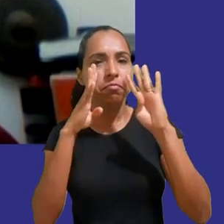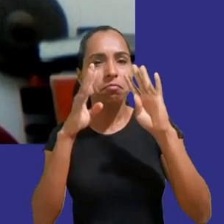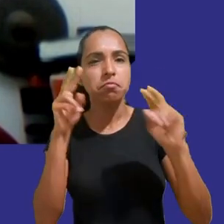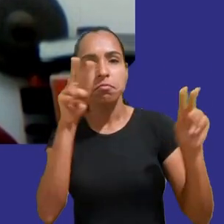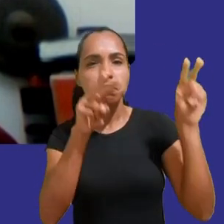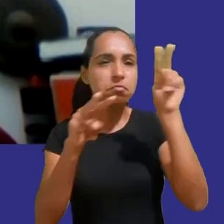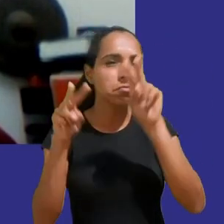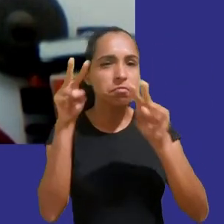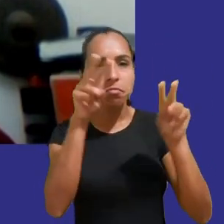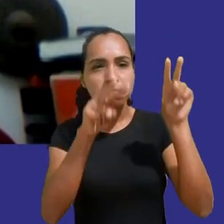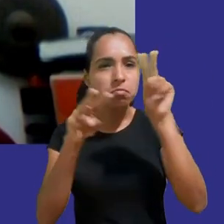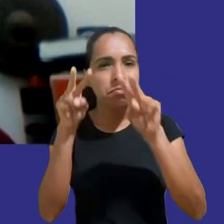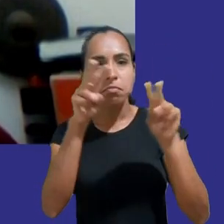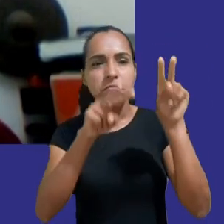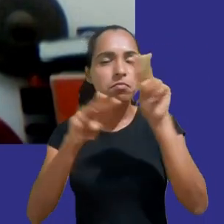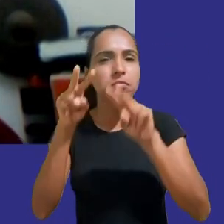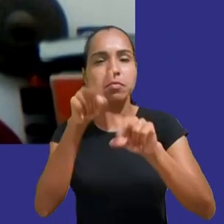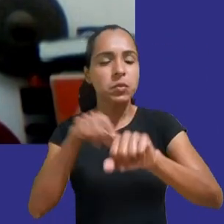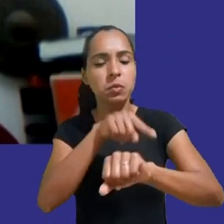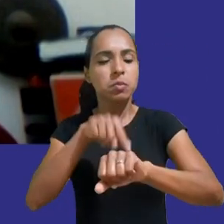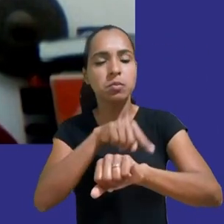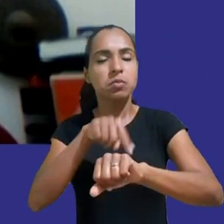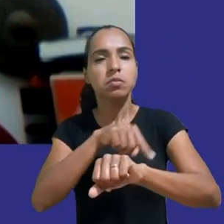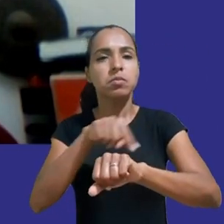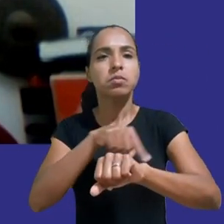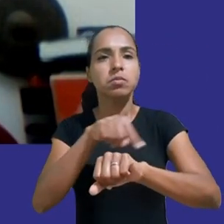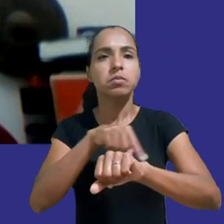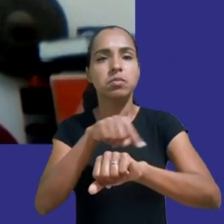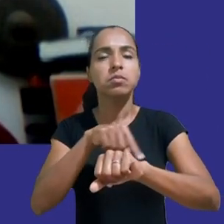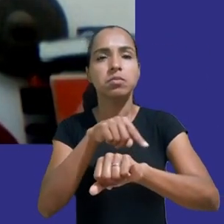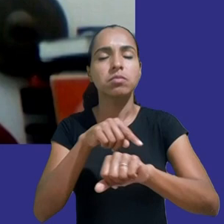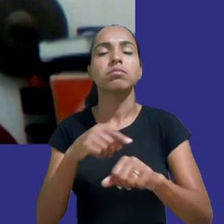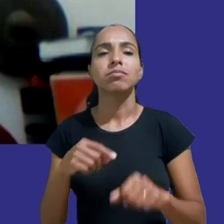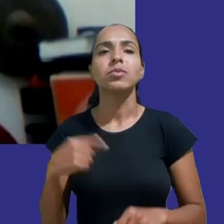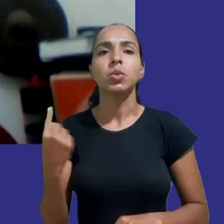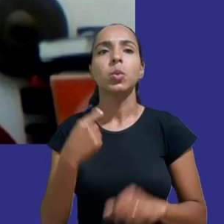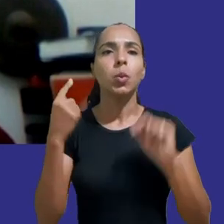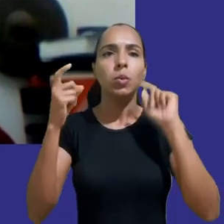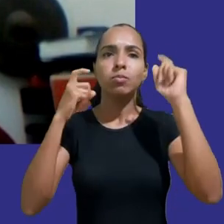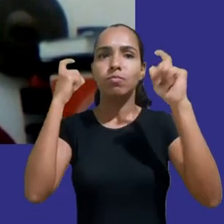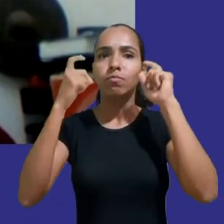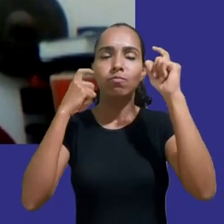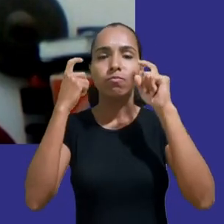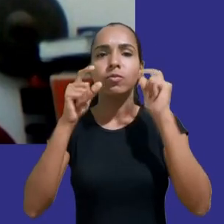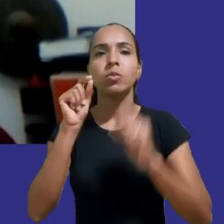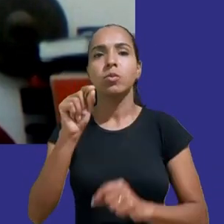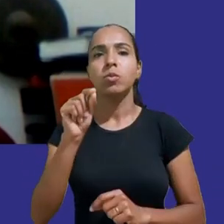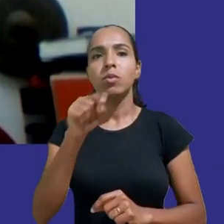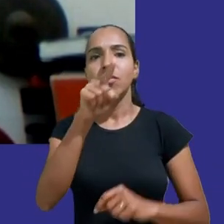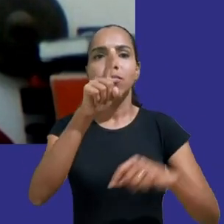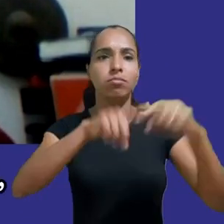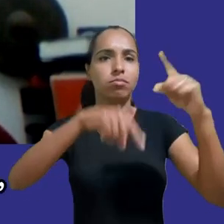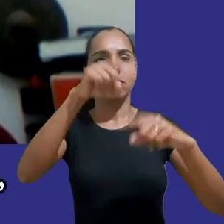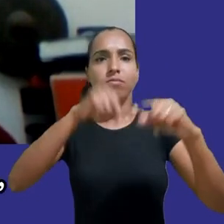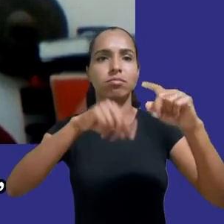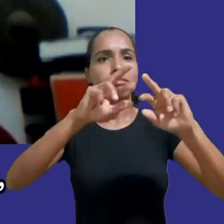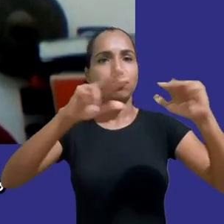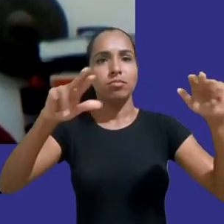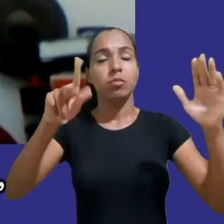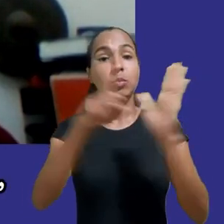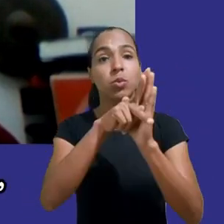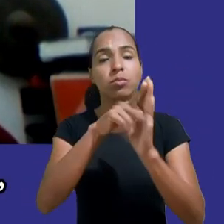criando sérios precedentes preocupantes para os produtos destinados às crianças quando